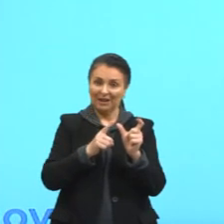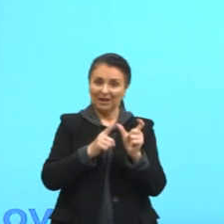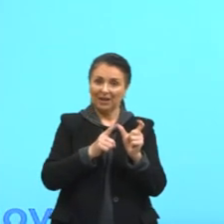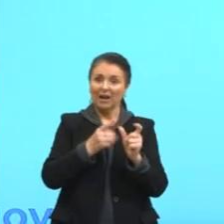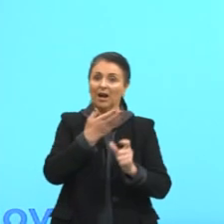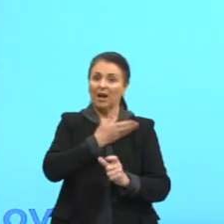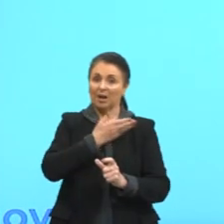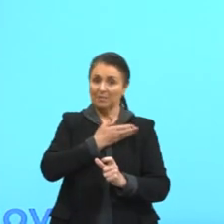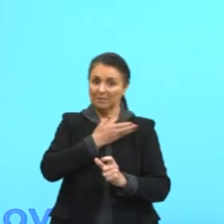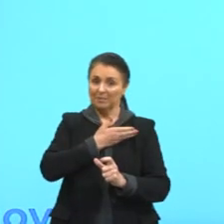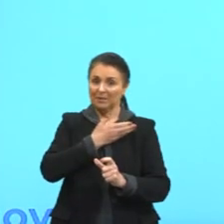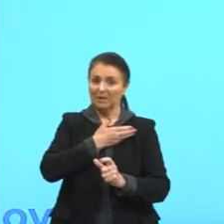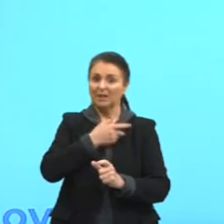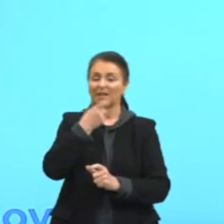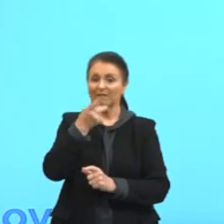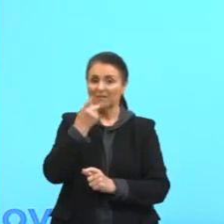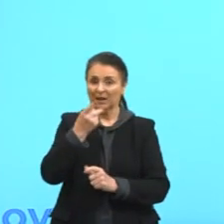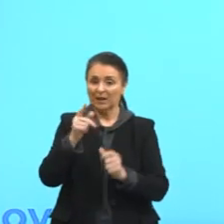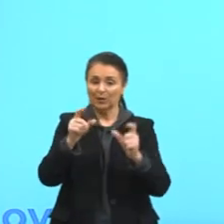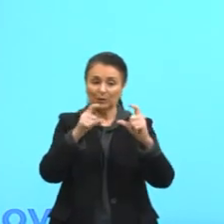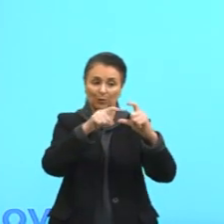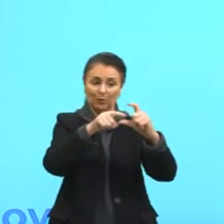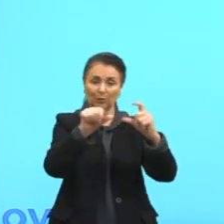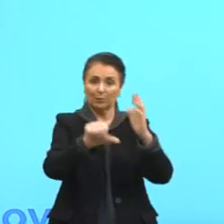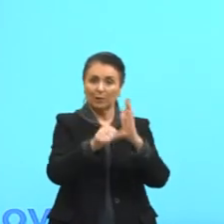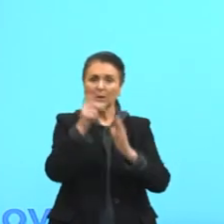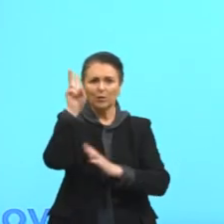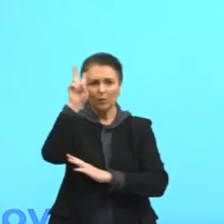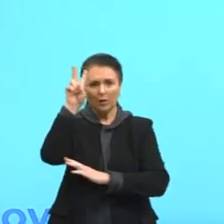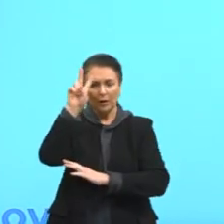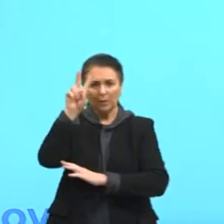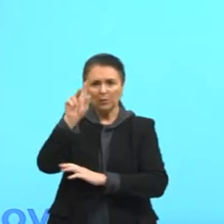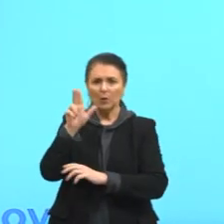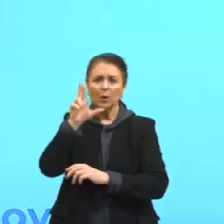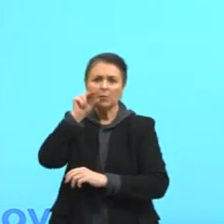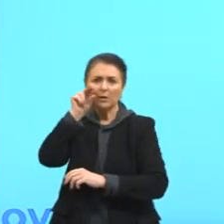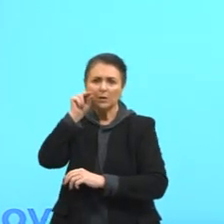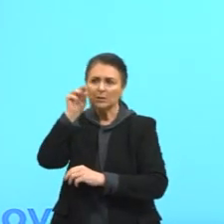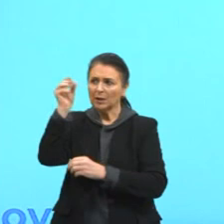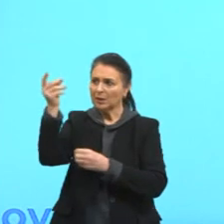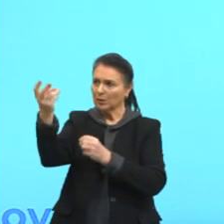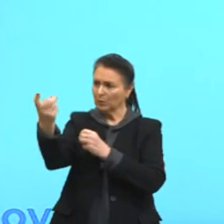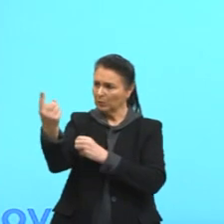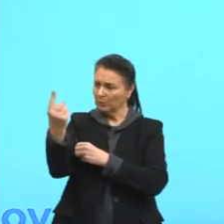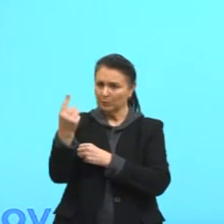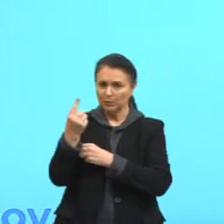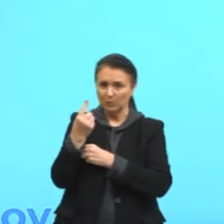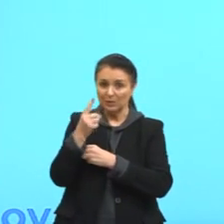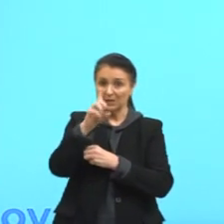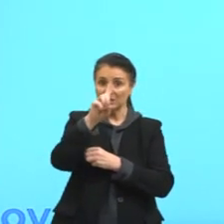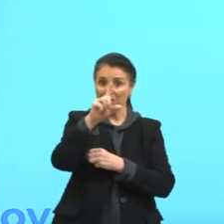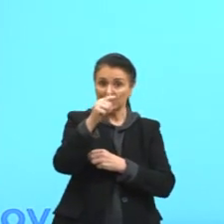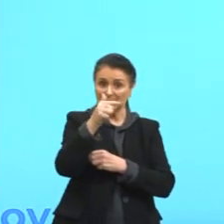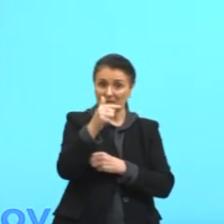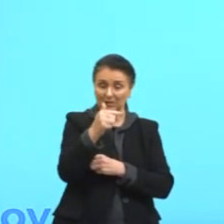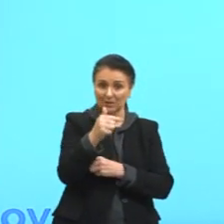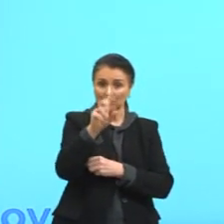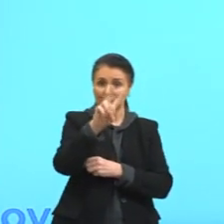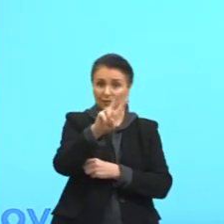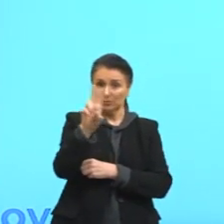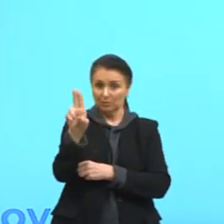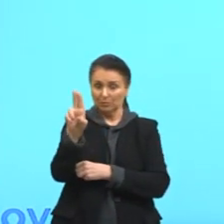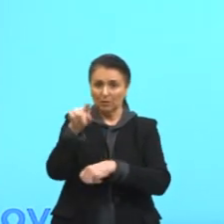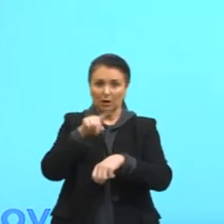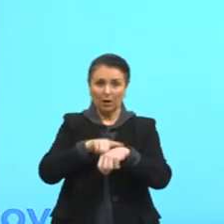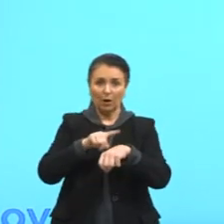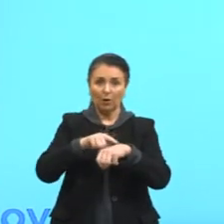amiga da Mafalda diz, só lembro que a cegonha me trouxe, decolou de Orly às 17h22. Hora